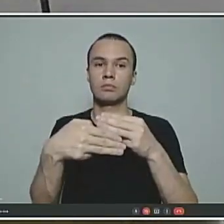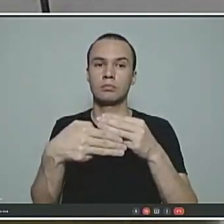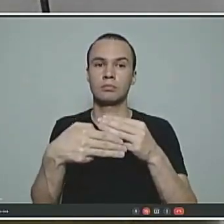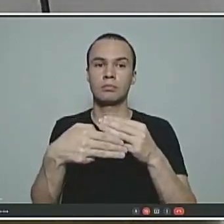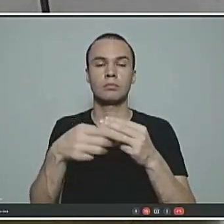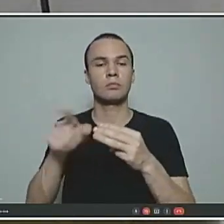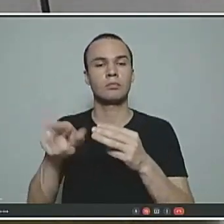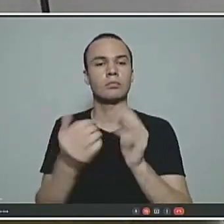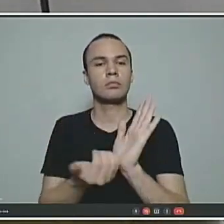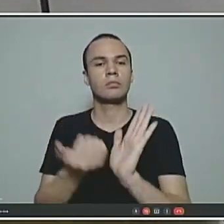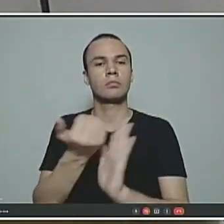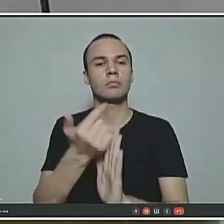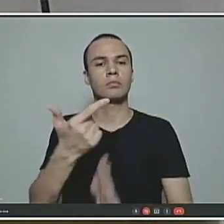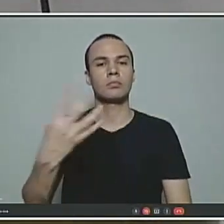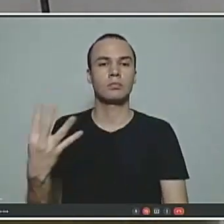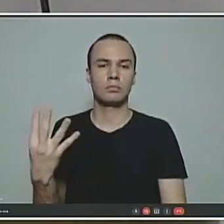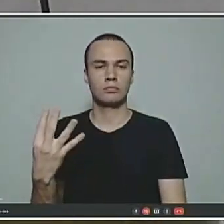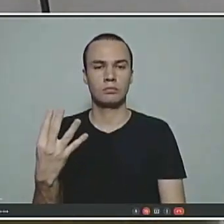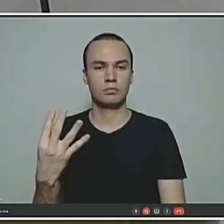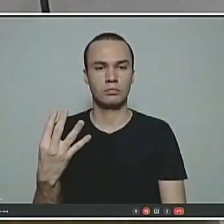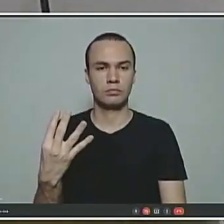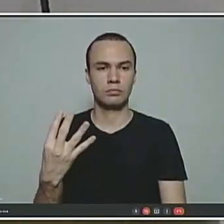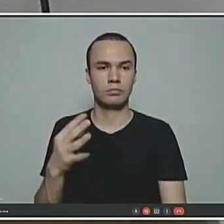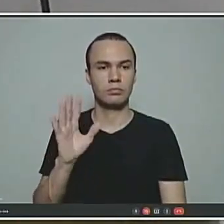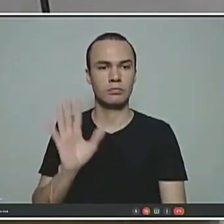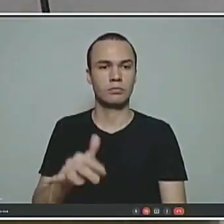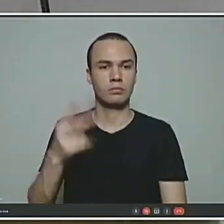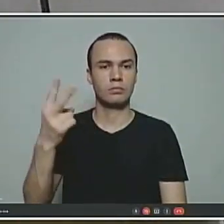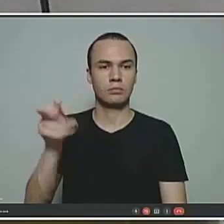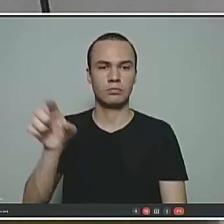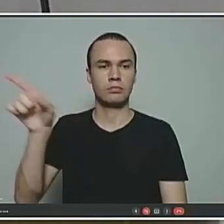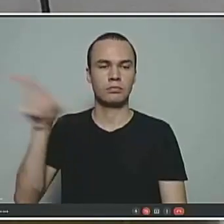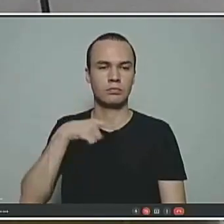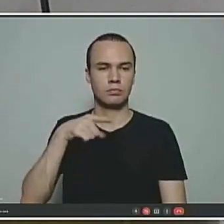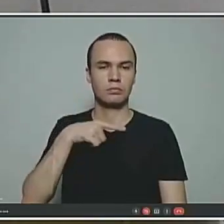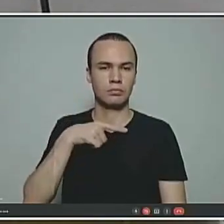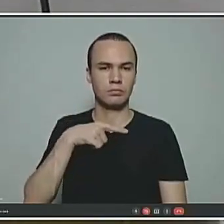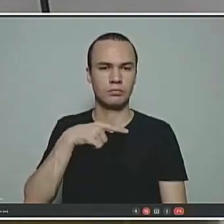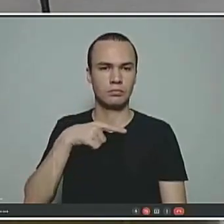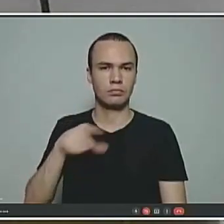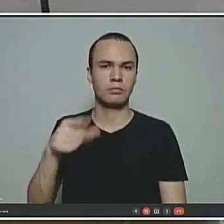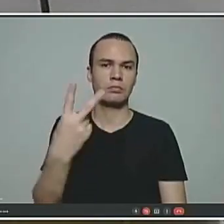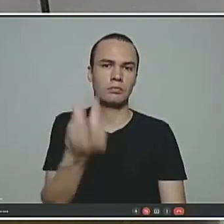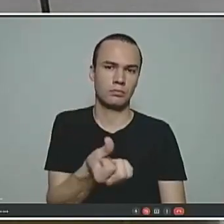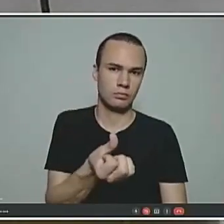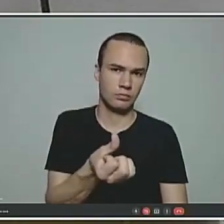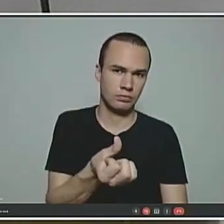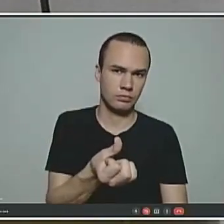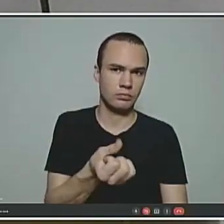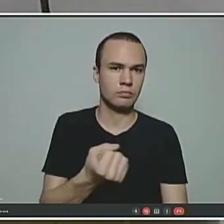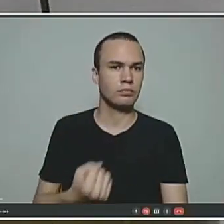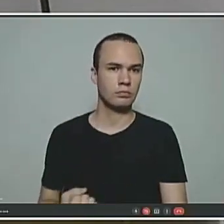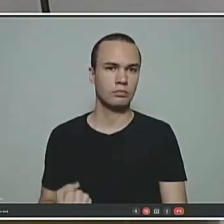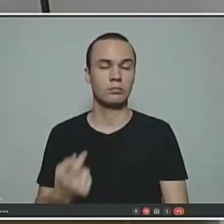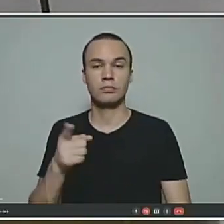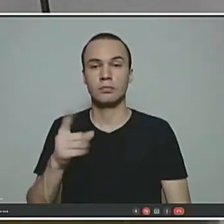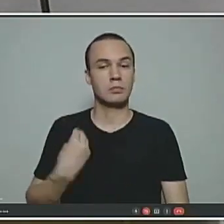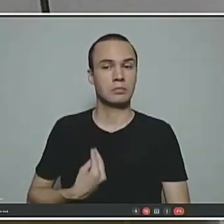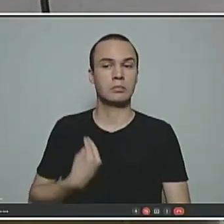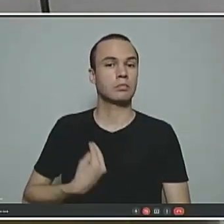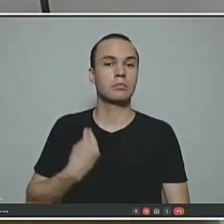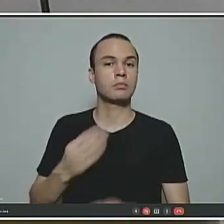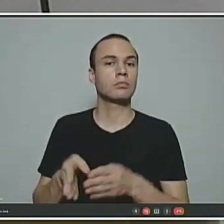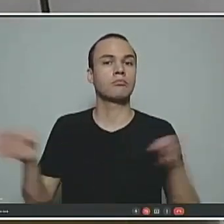aumentando para 24 meses, mas o vigésimo quinto mês não conta, o vigésimo sexto mês não conta. Durante toda a vida, durante